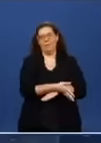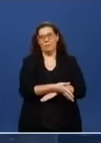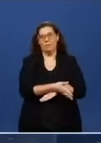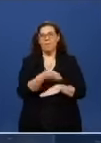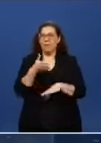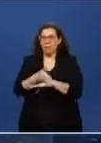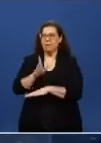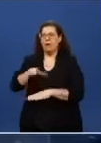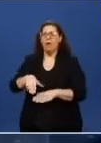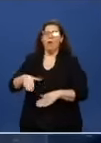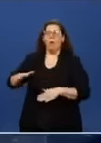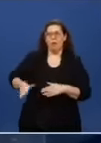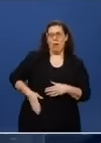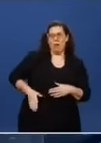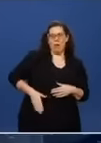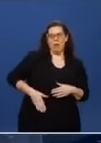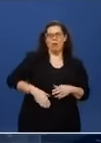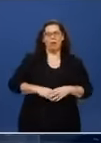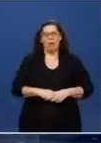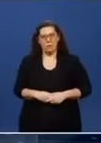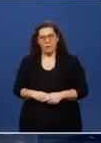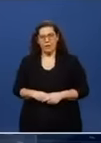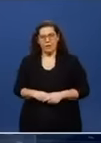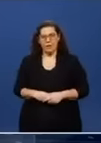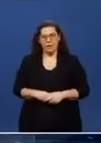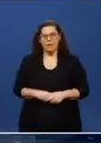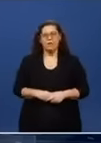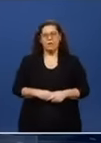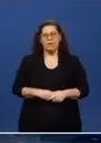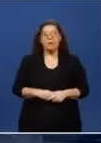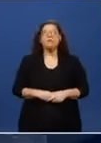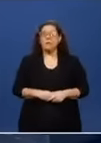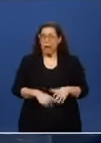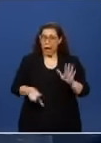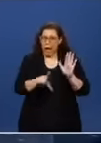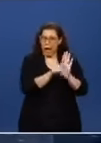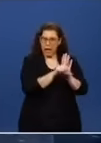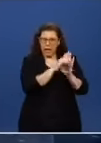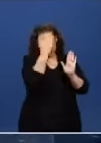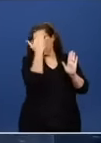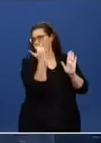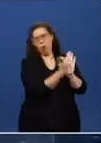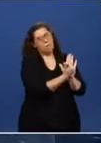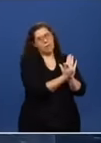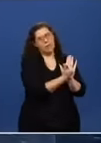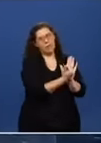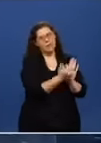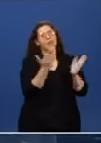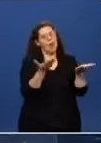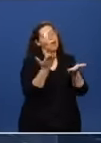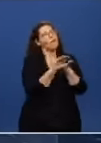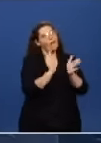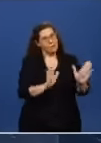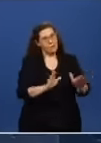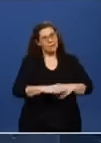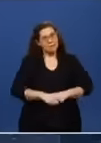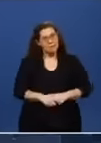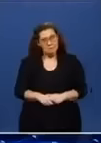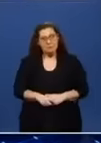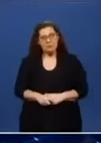Quem invade é bandido. Quem invade está transgredindo a lei e isso vai acabar. Isso vai acabar.